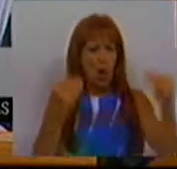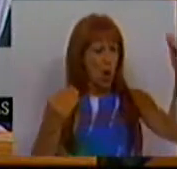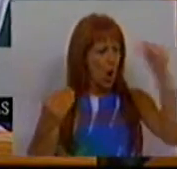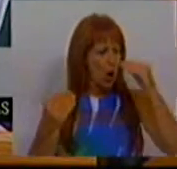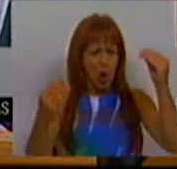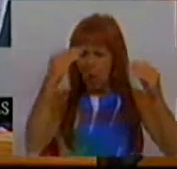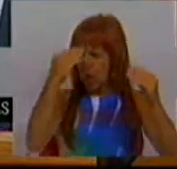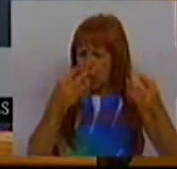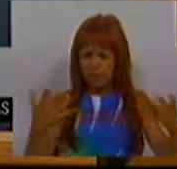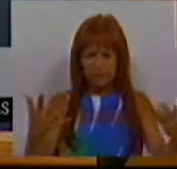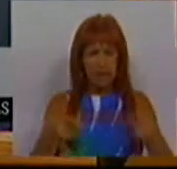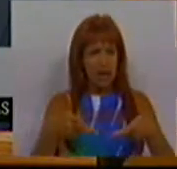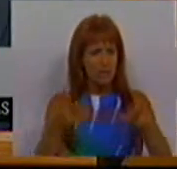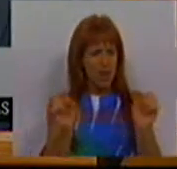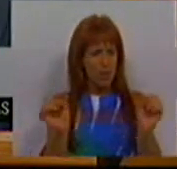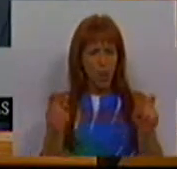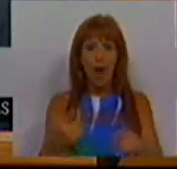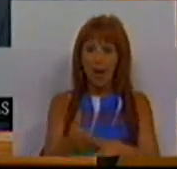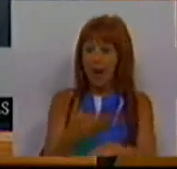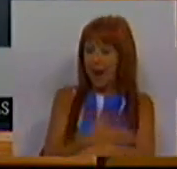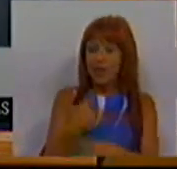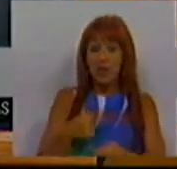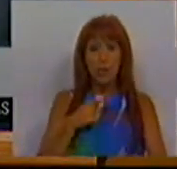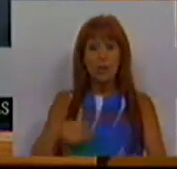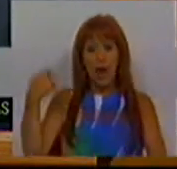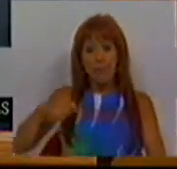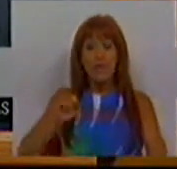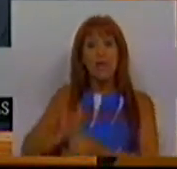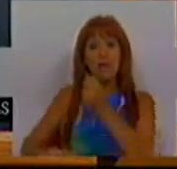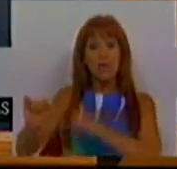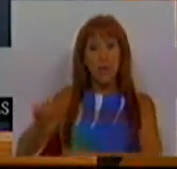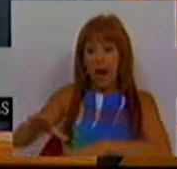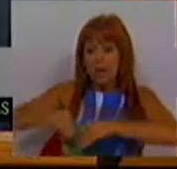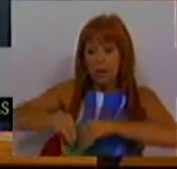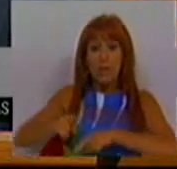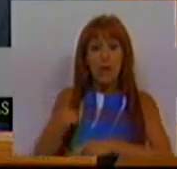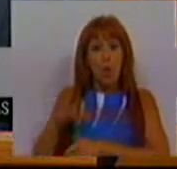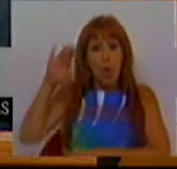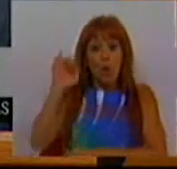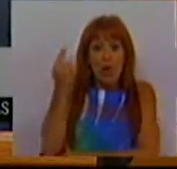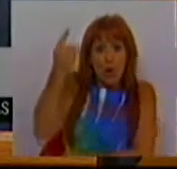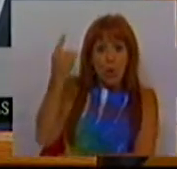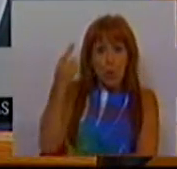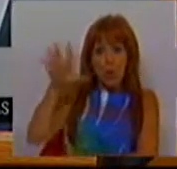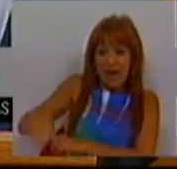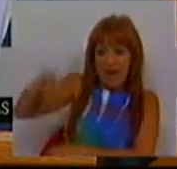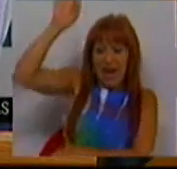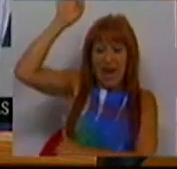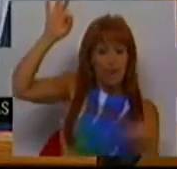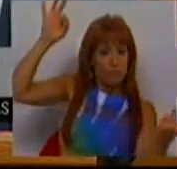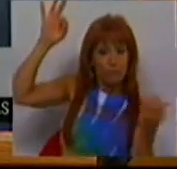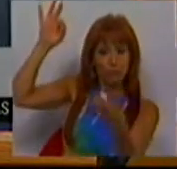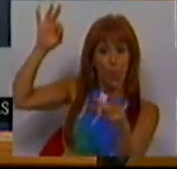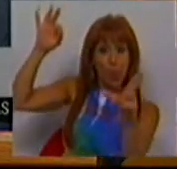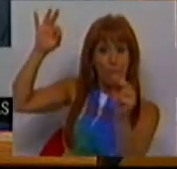terão a mesma liberdade que tinham quando a presidência era assumida por um conselheiro eleito entre os